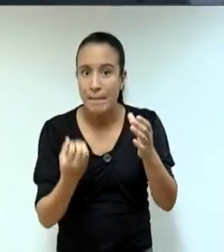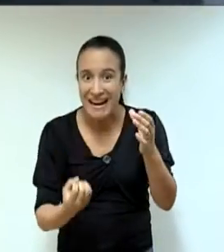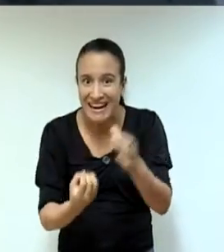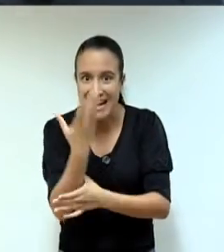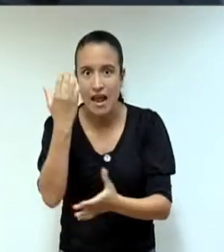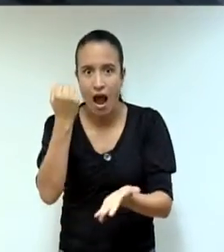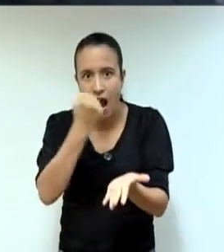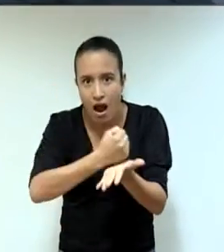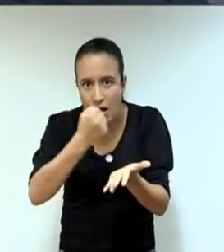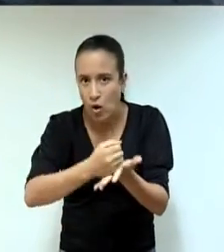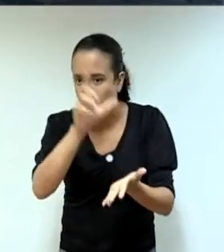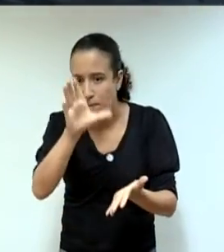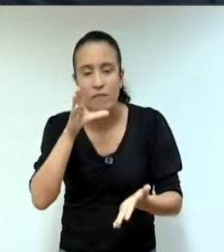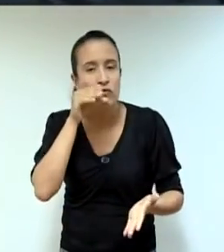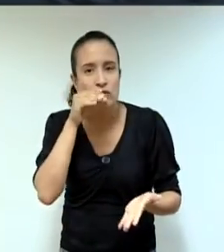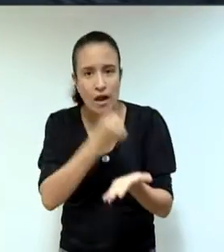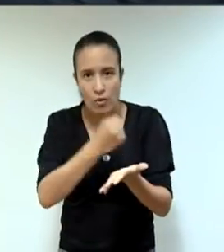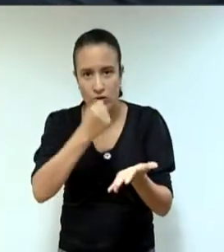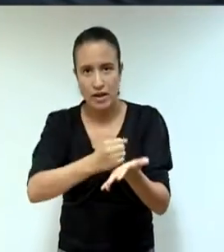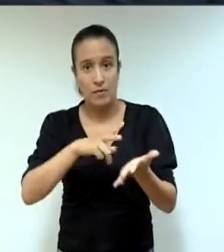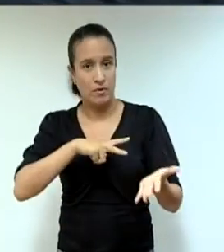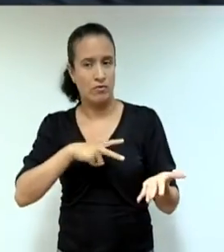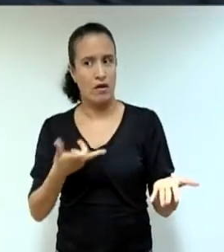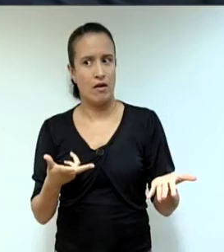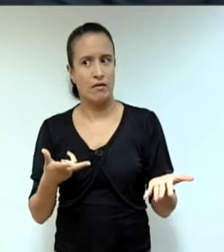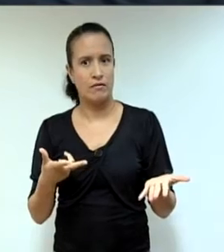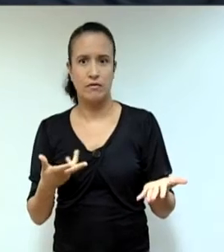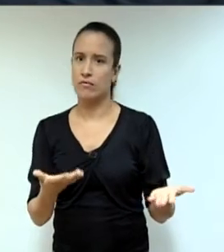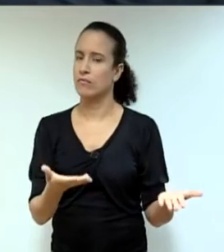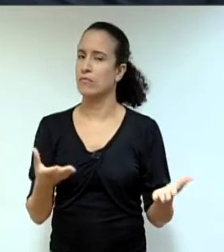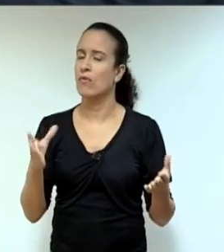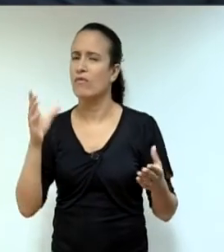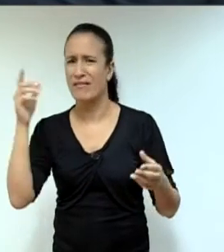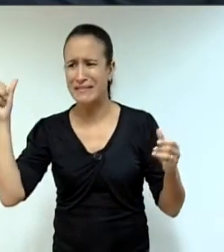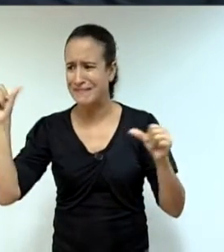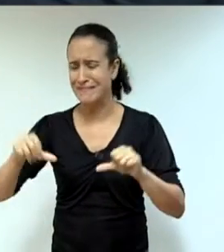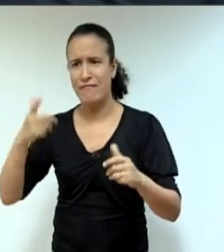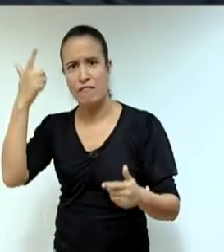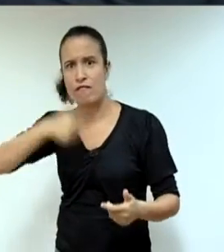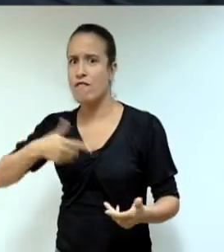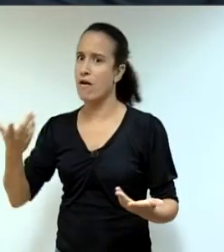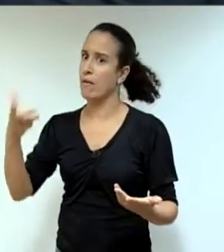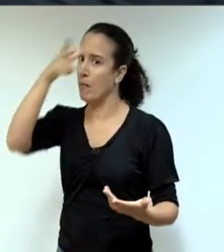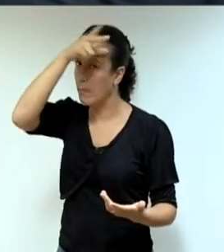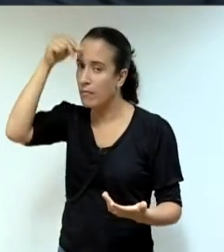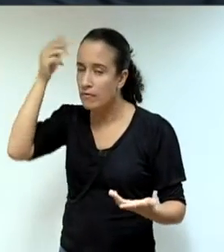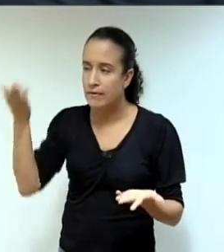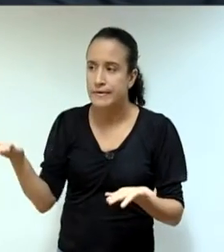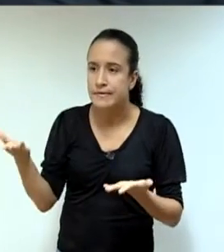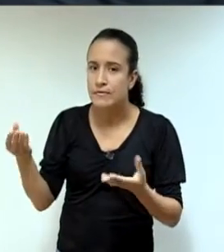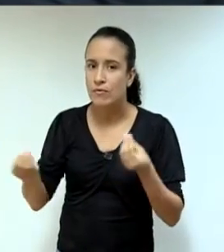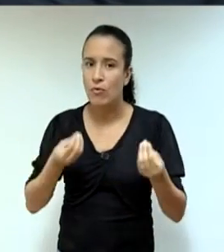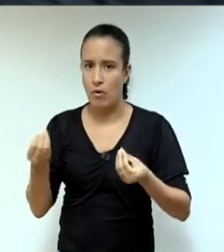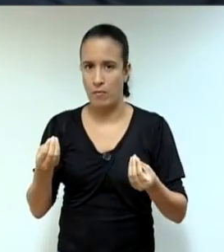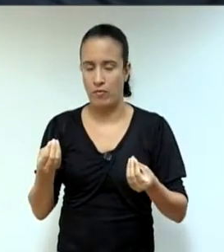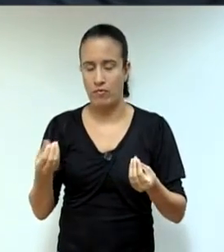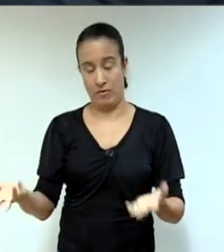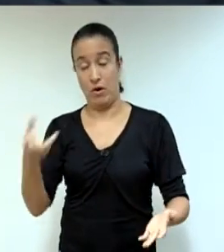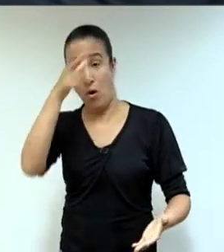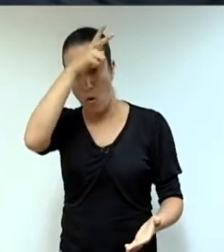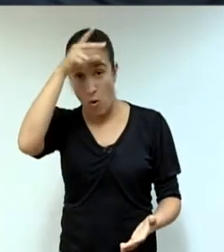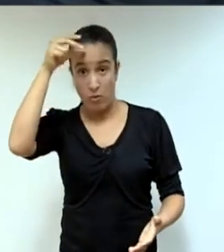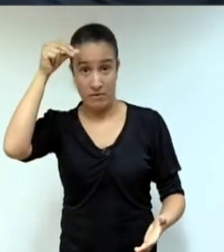Porque daí está constatado e comprovado o dolo. Até então, ele herdou a prefeitura